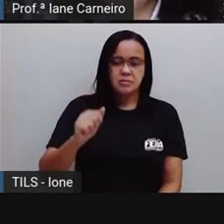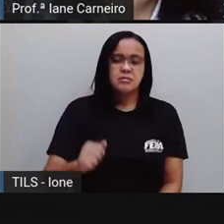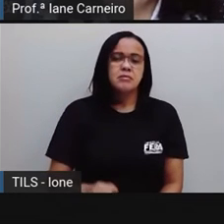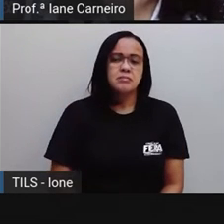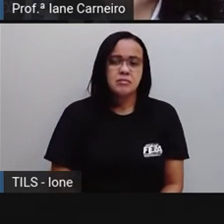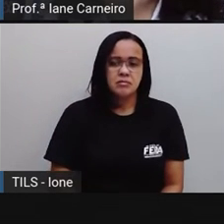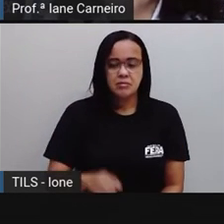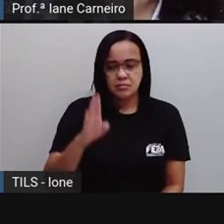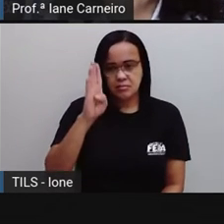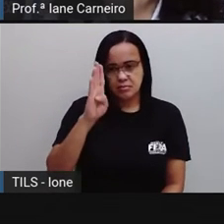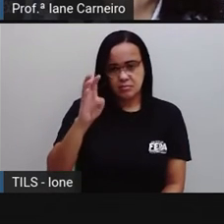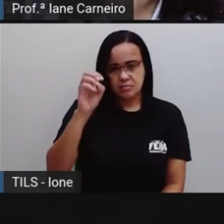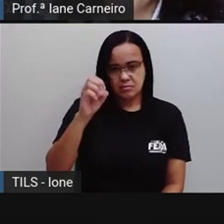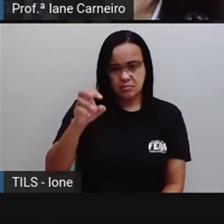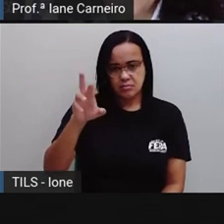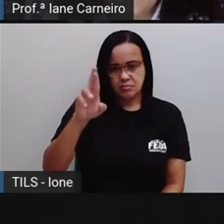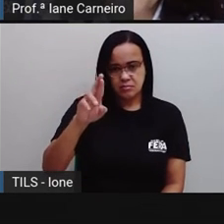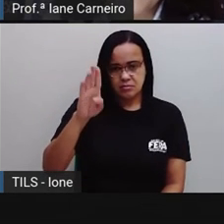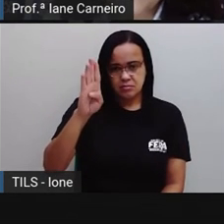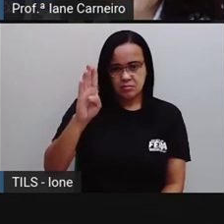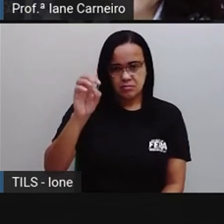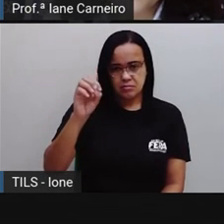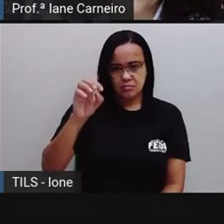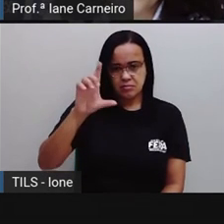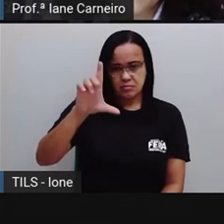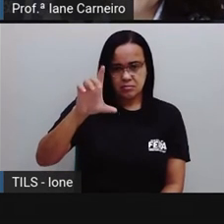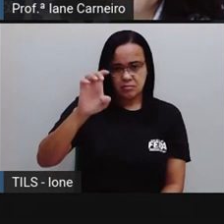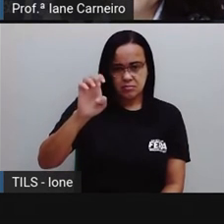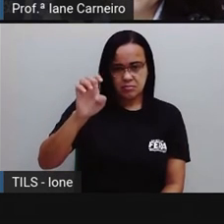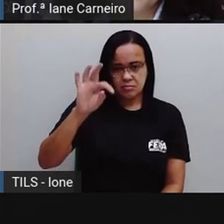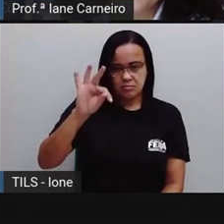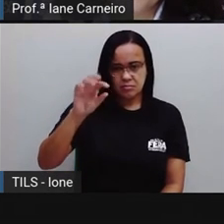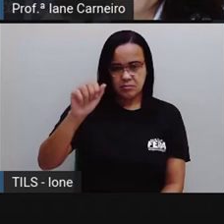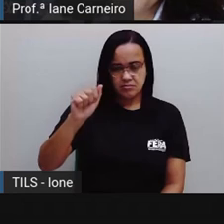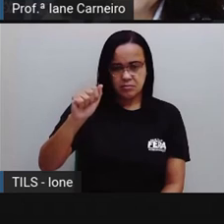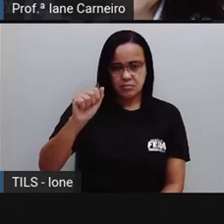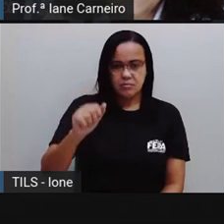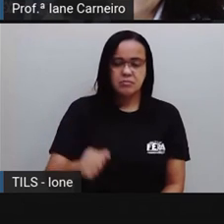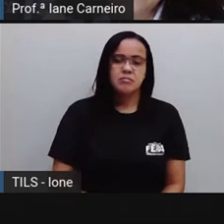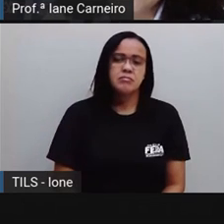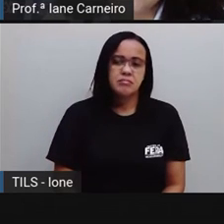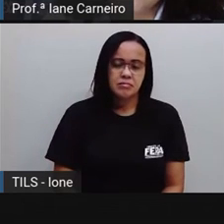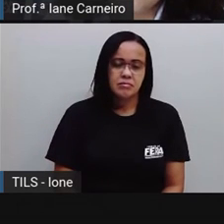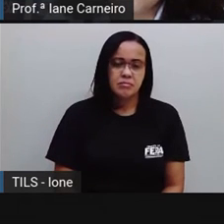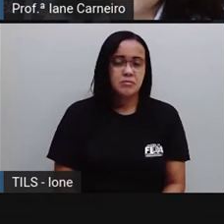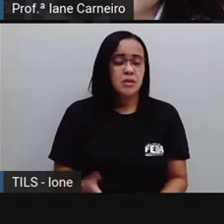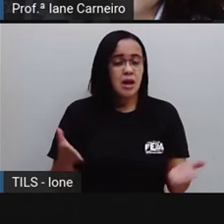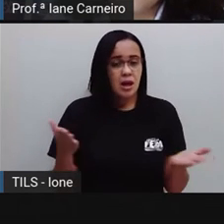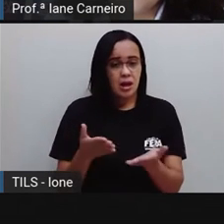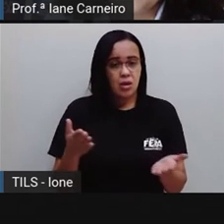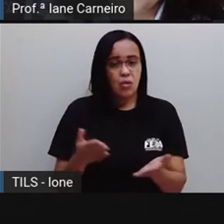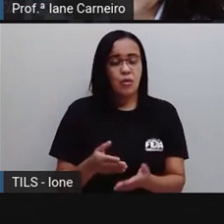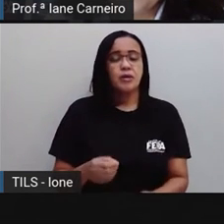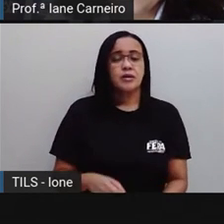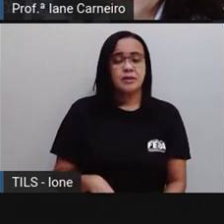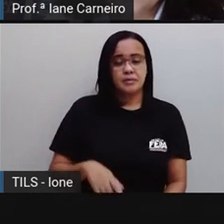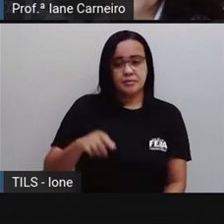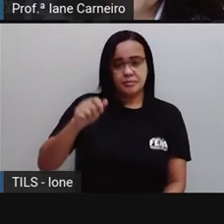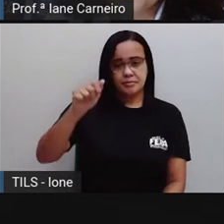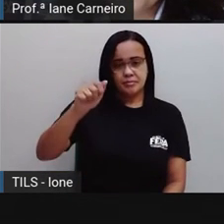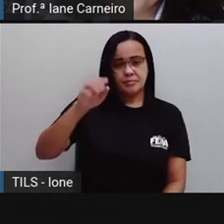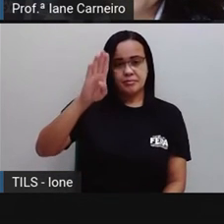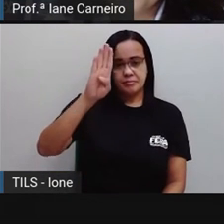BORBOLETA. A palavra agora, BINGALA. Vamos escrever